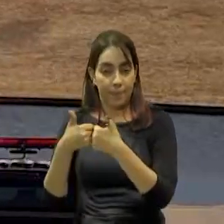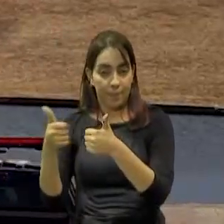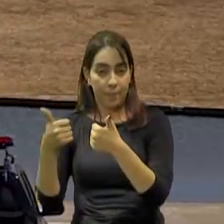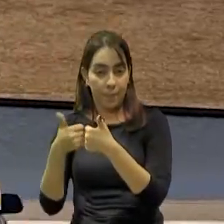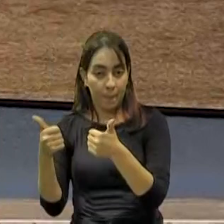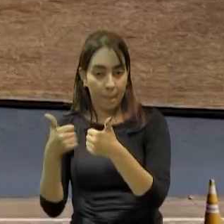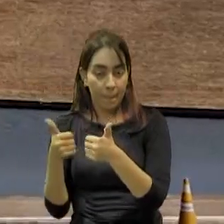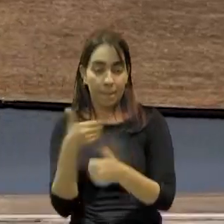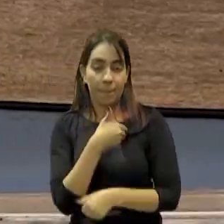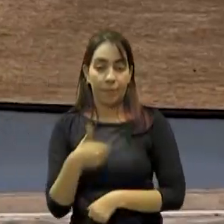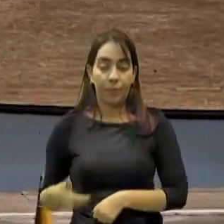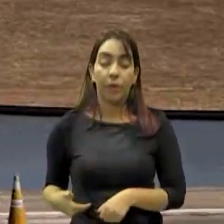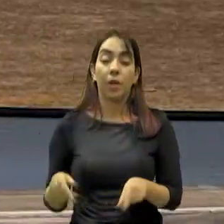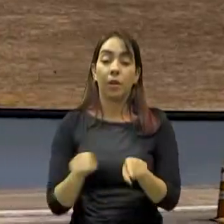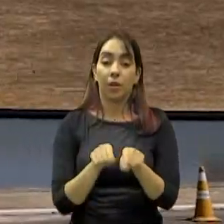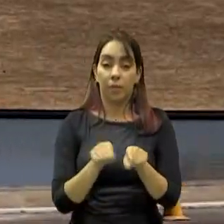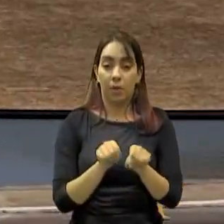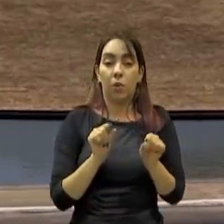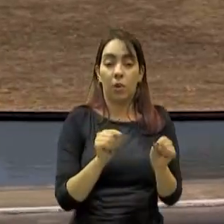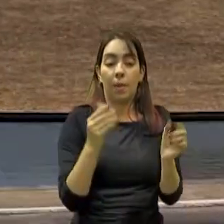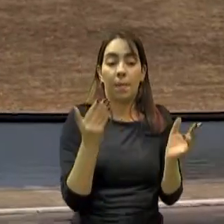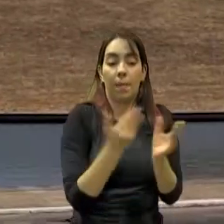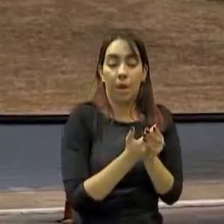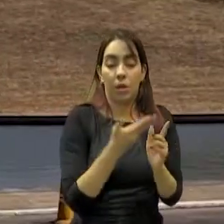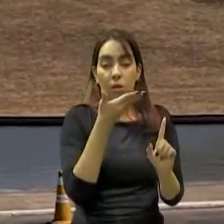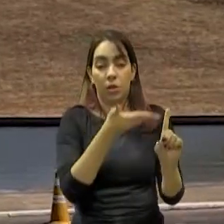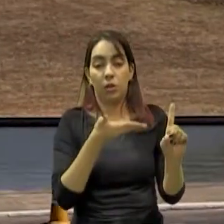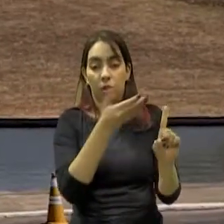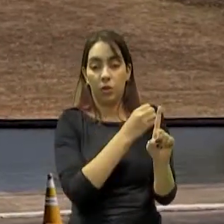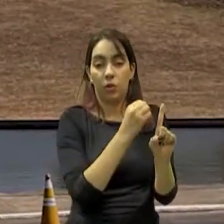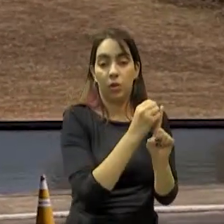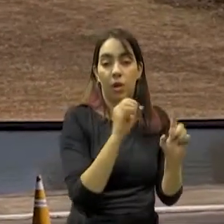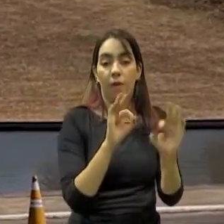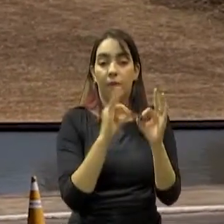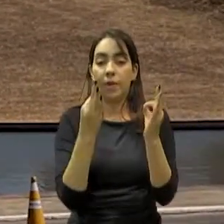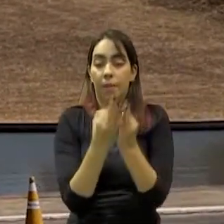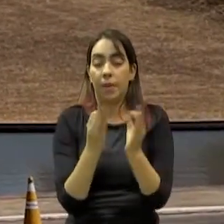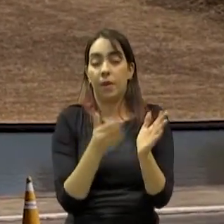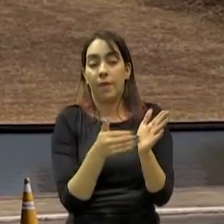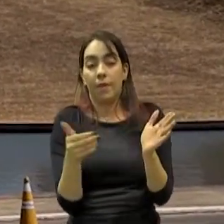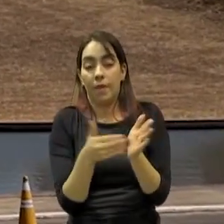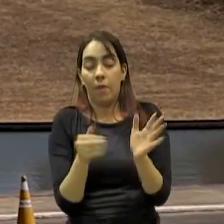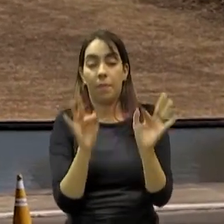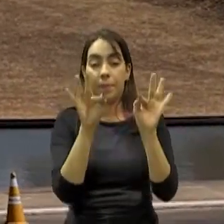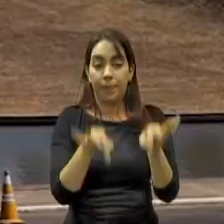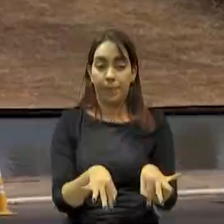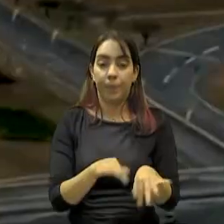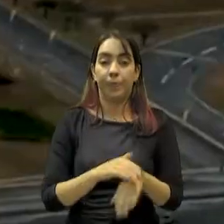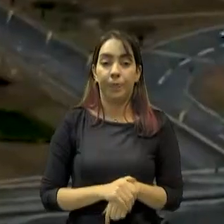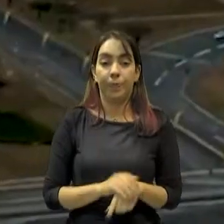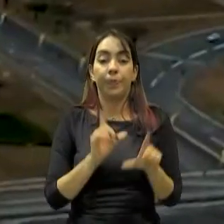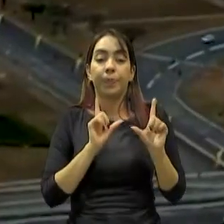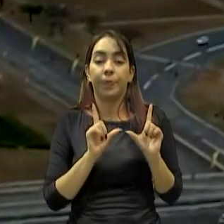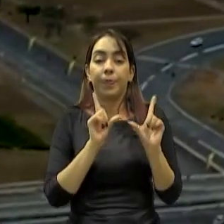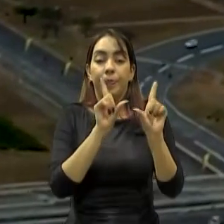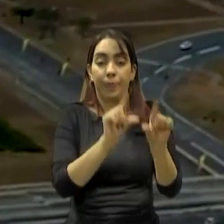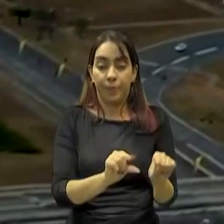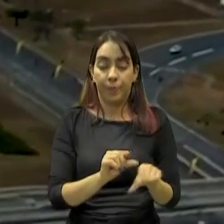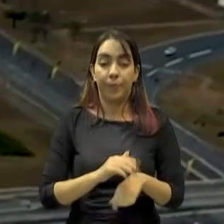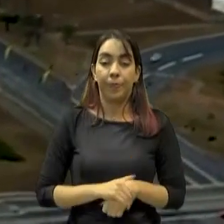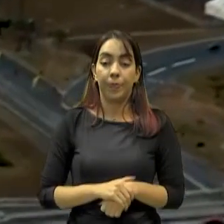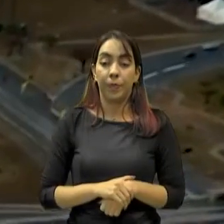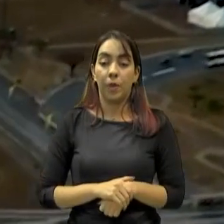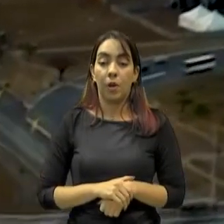pastas do Desenvolvimento e Assistência Social, Família e Combate à Fome, com R 118 milhões, da Integração e